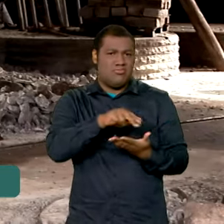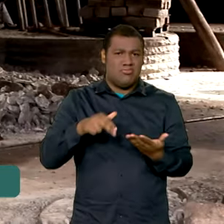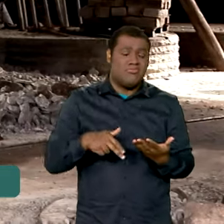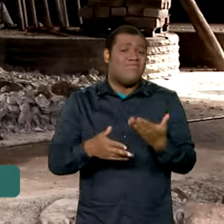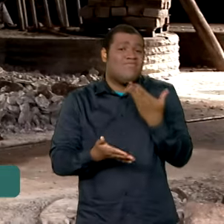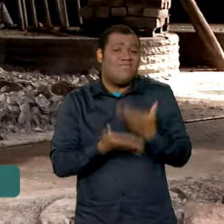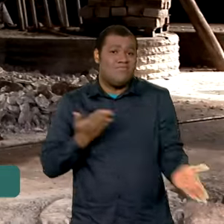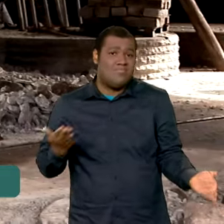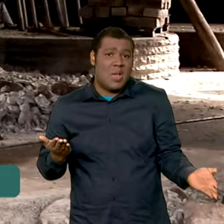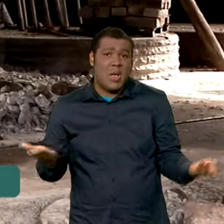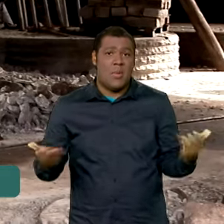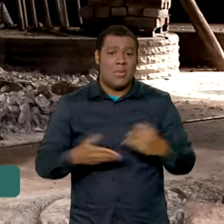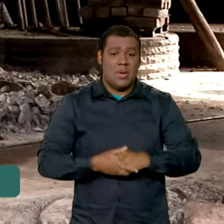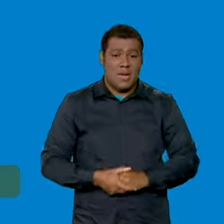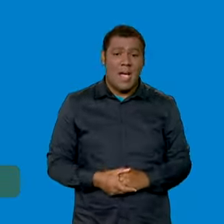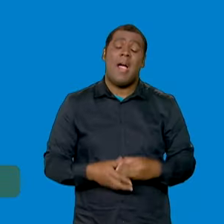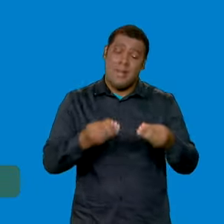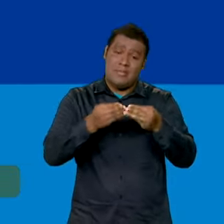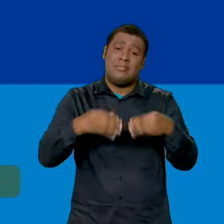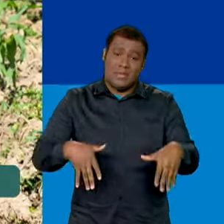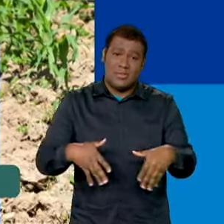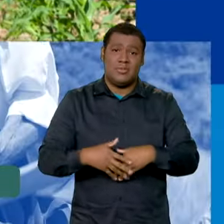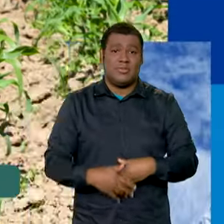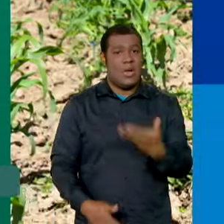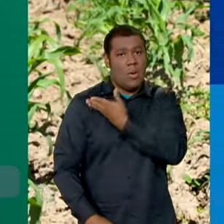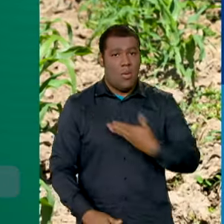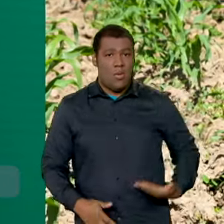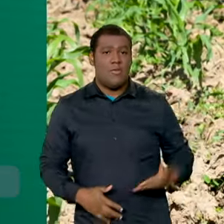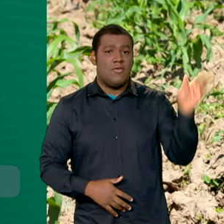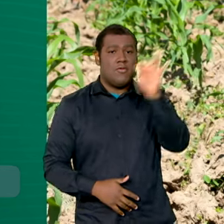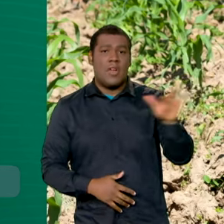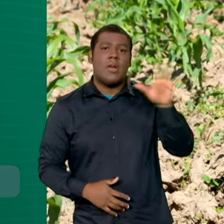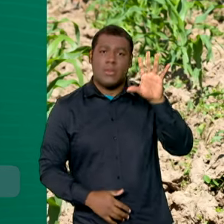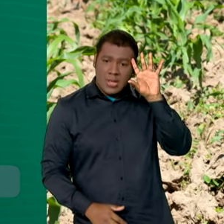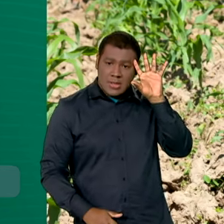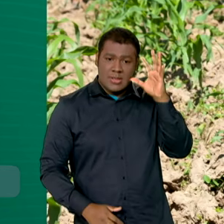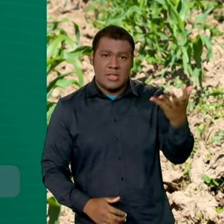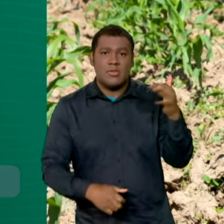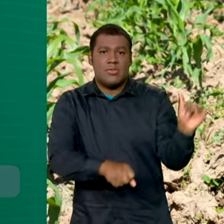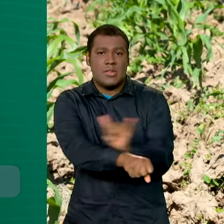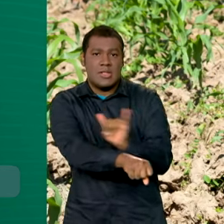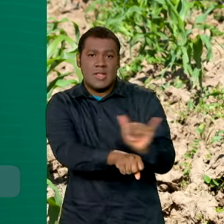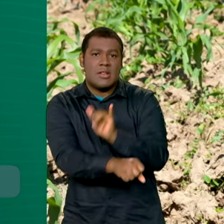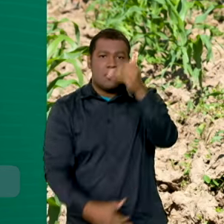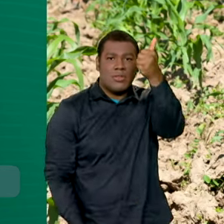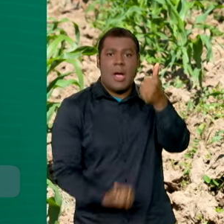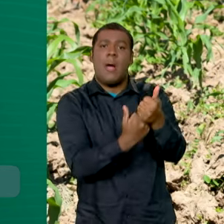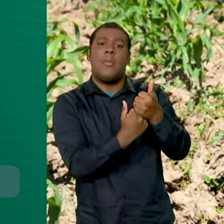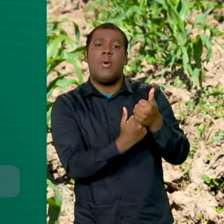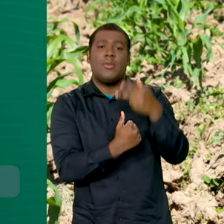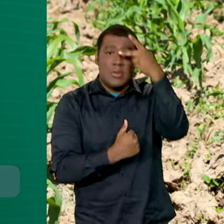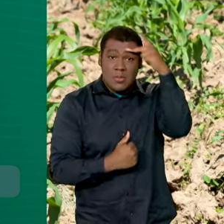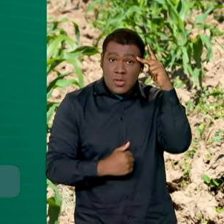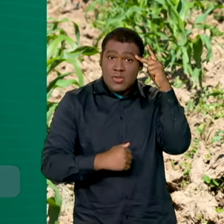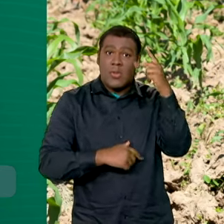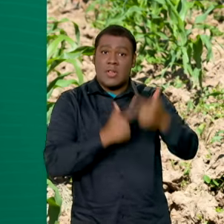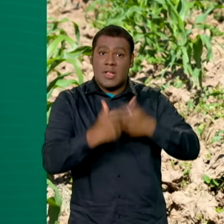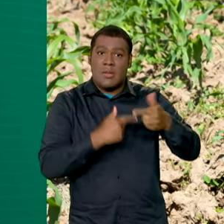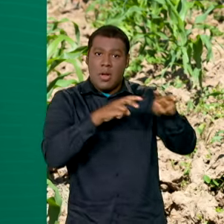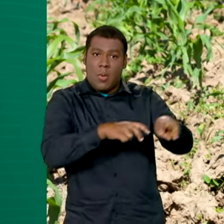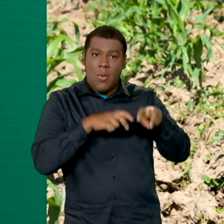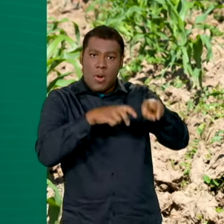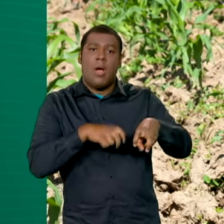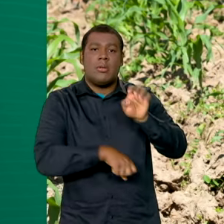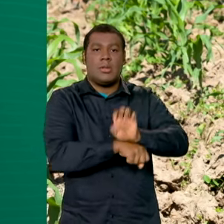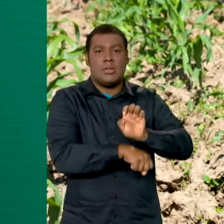Então esse é o nosso prejuízo. O governo federal instituiu várias medidas de apoio aos produtores rurais do Rio Grande do Sul.